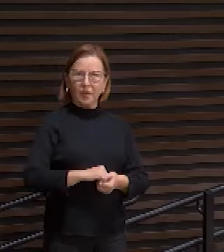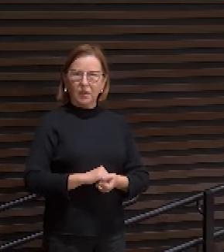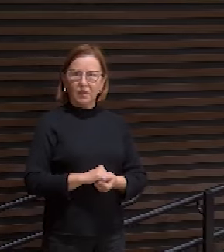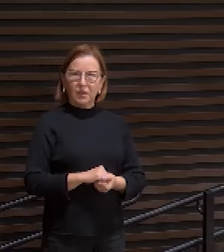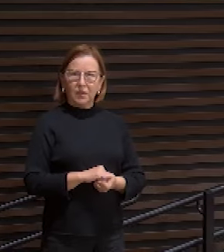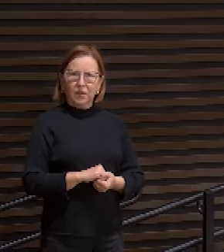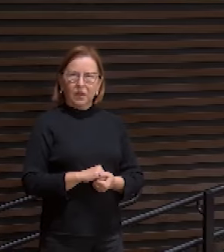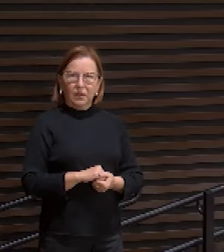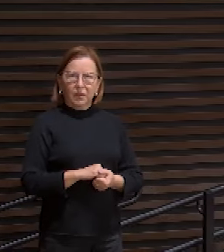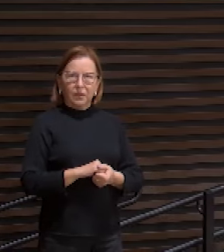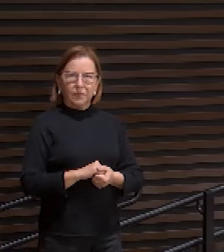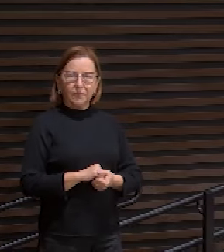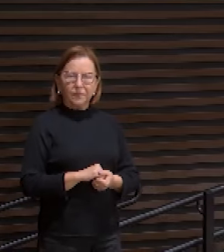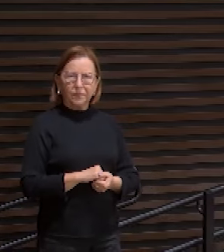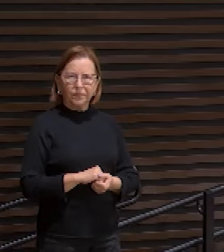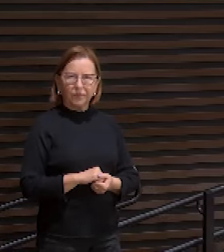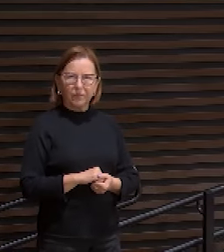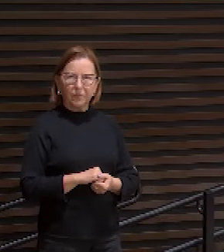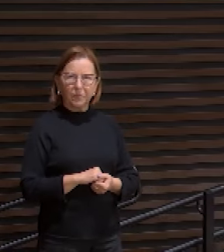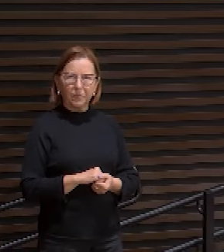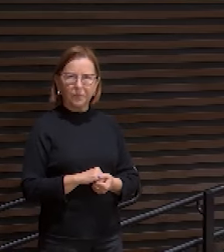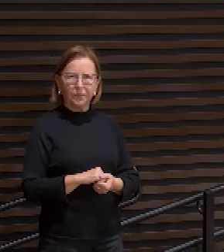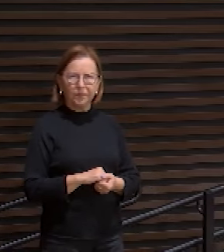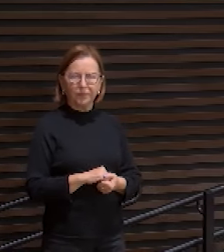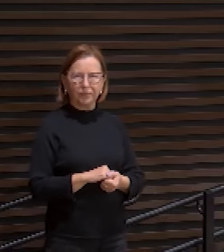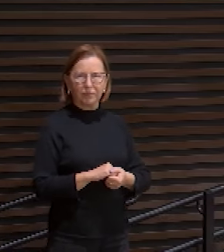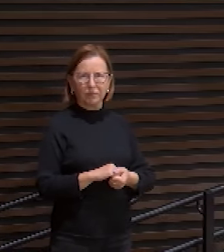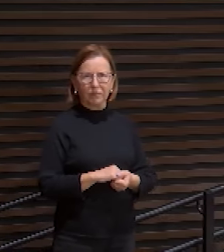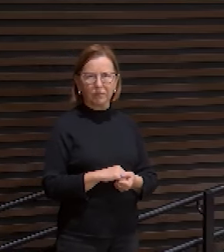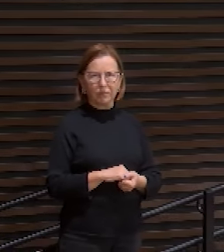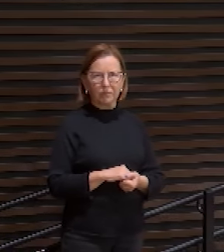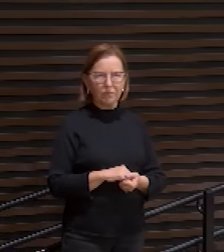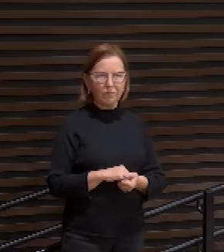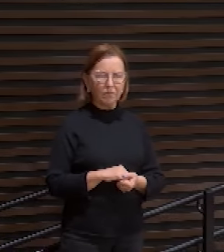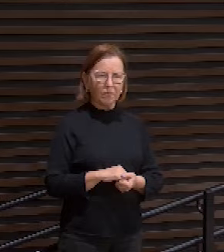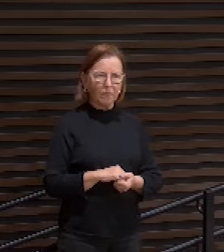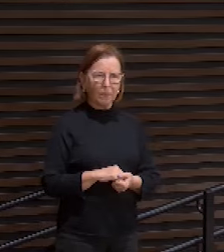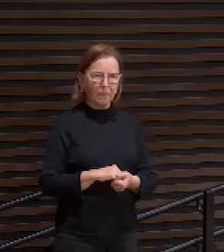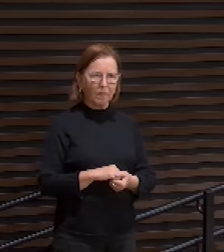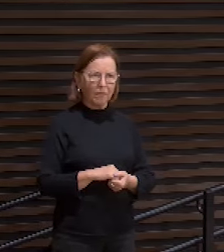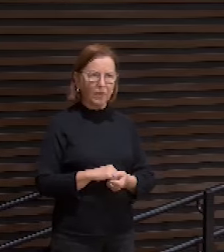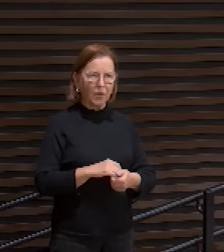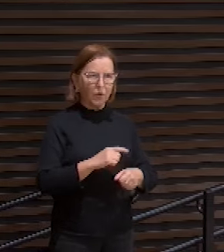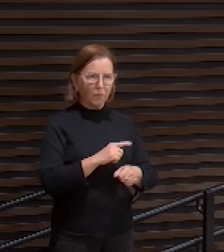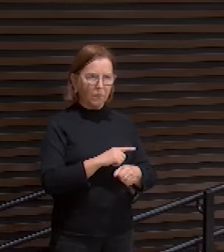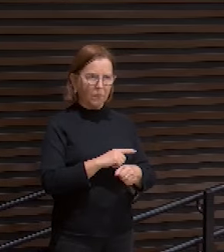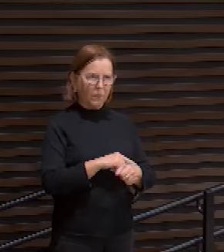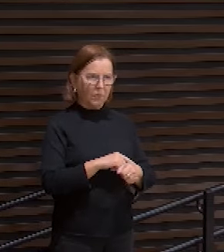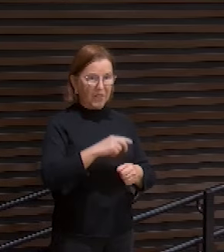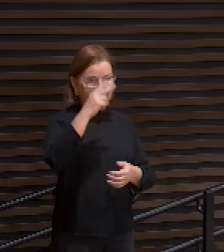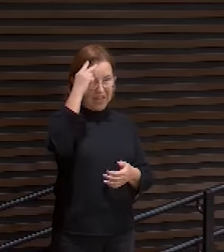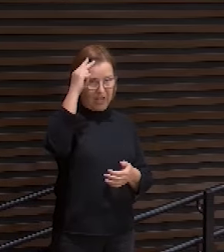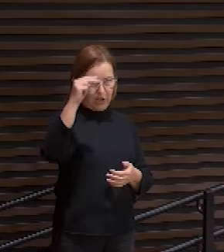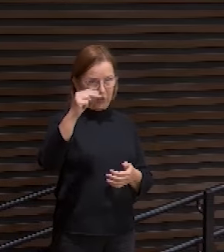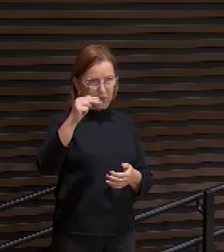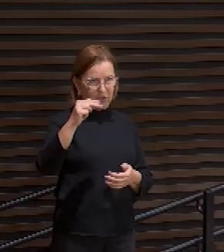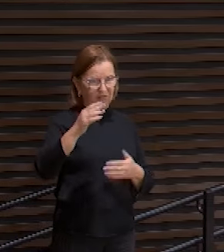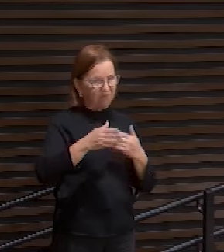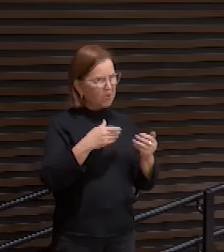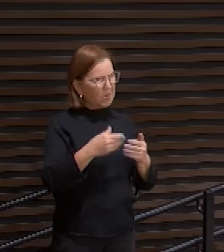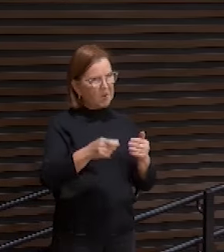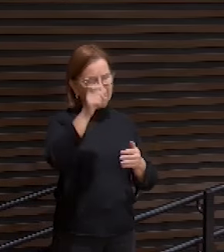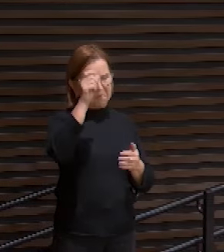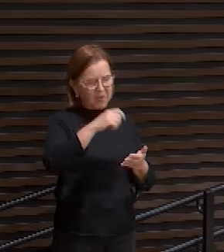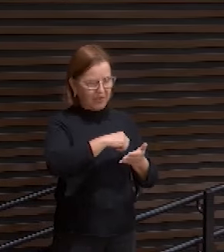Meus irmãos, quando a biografia de algum homem é escrita, via de regra, isso